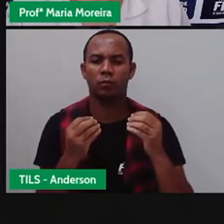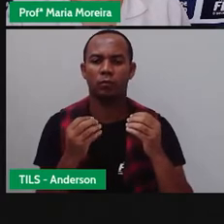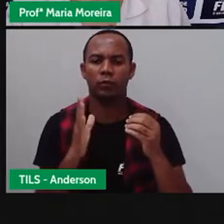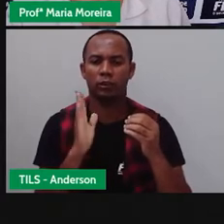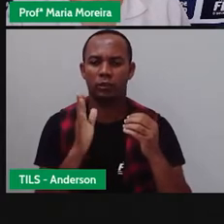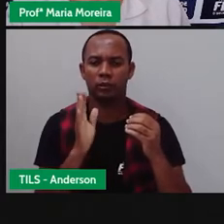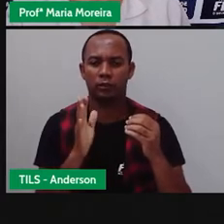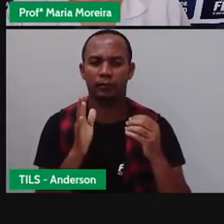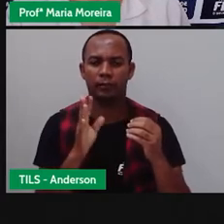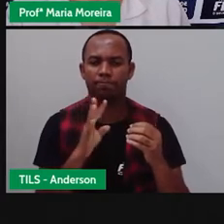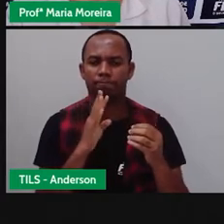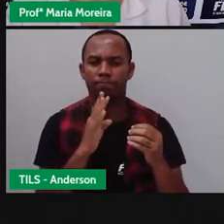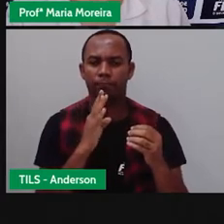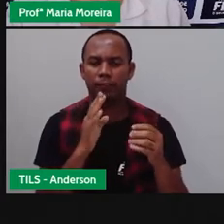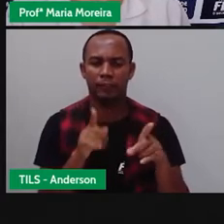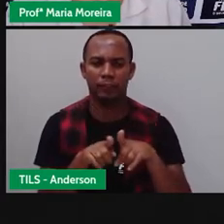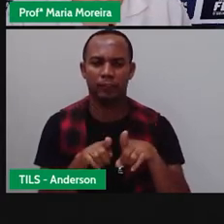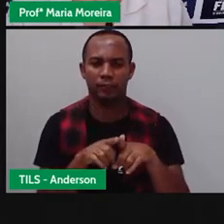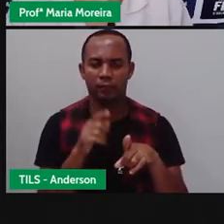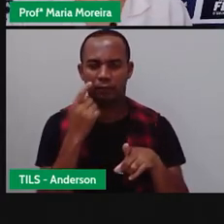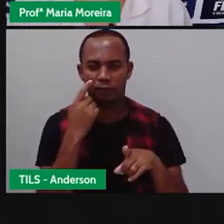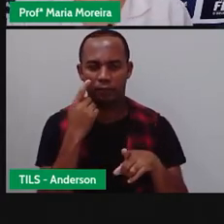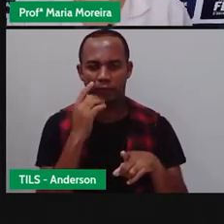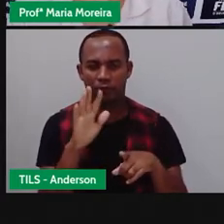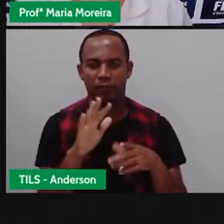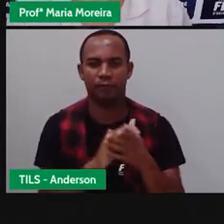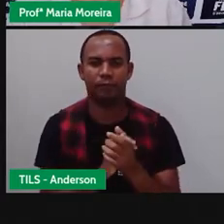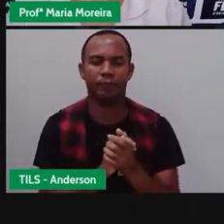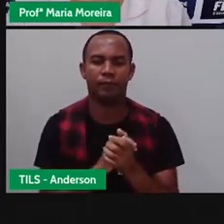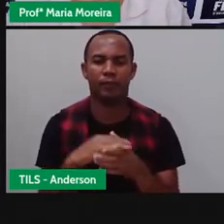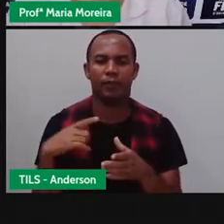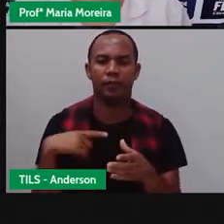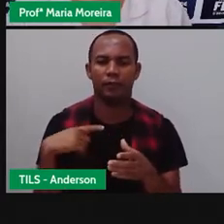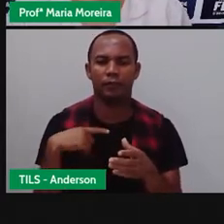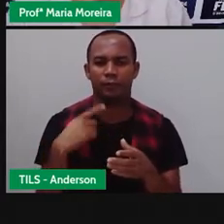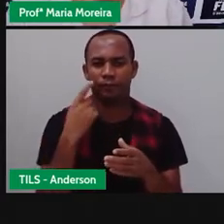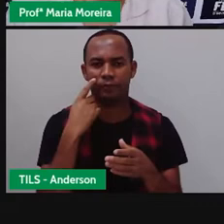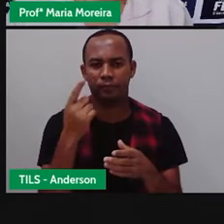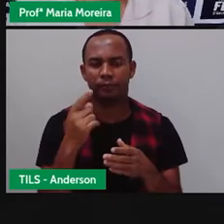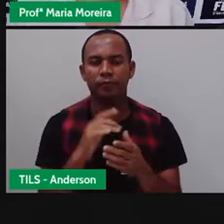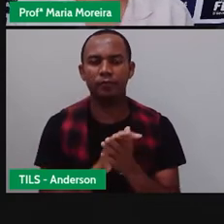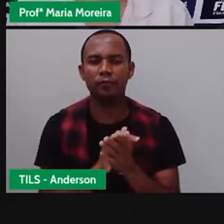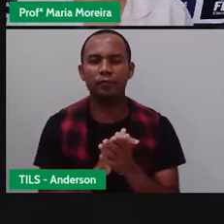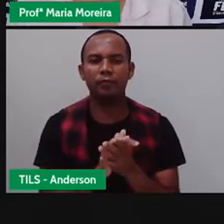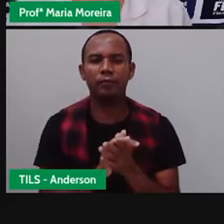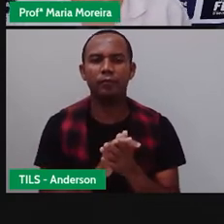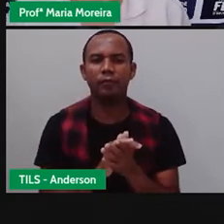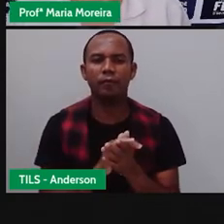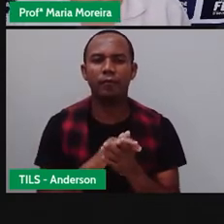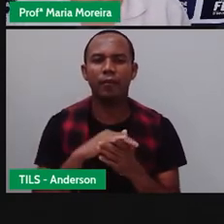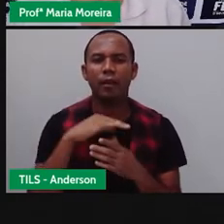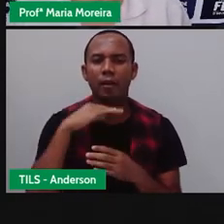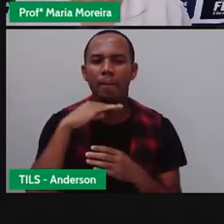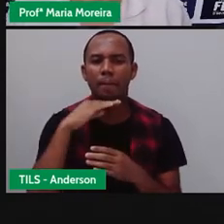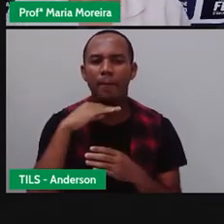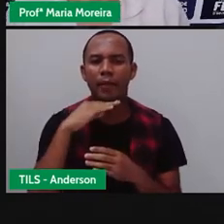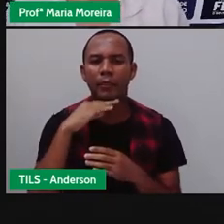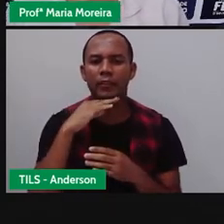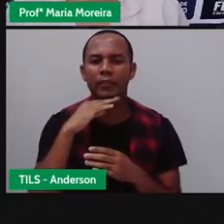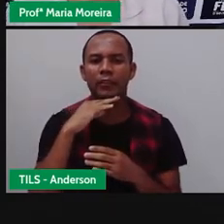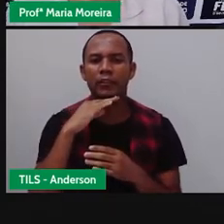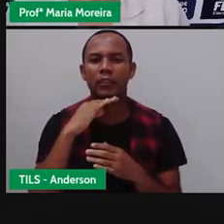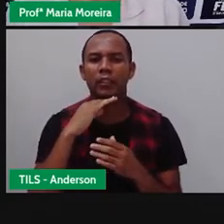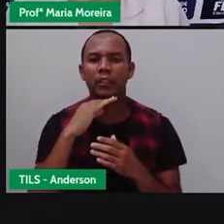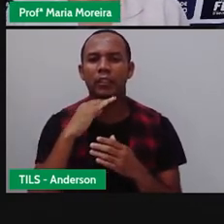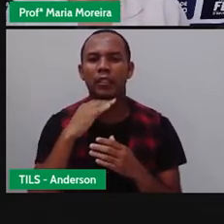a pouquinho, né? Aqui, olha só. Olha só o que temos aqui. E Mãe, estou no aniversário da Marina, no